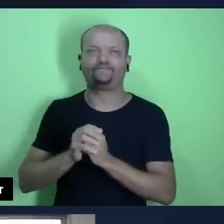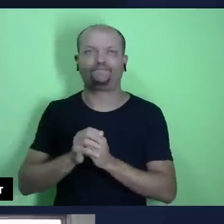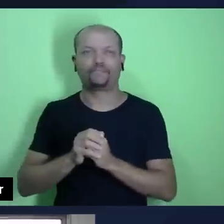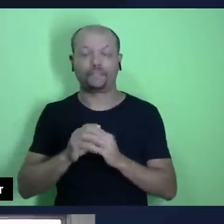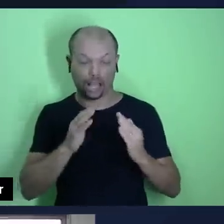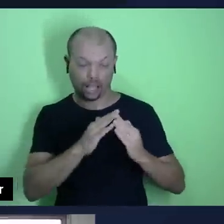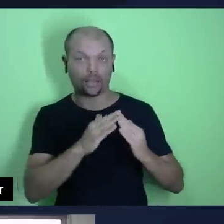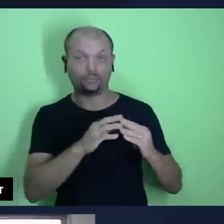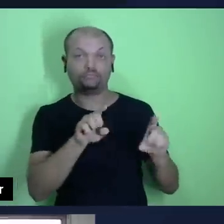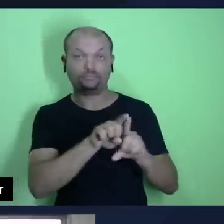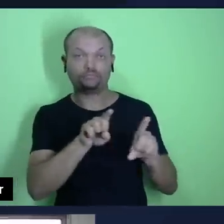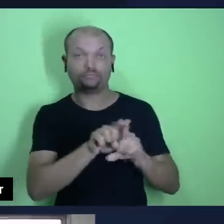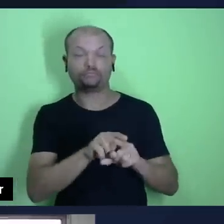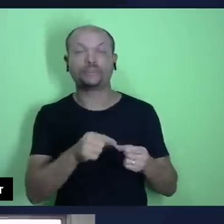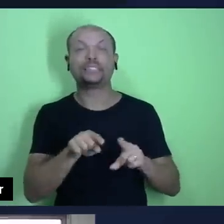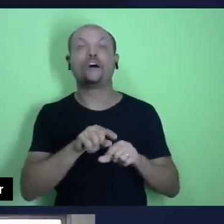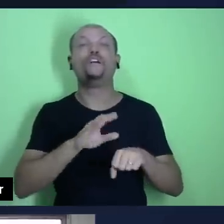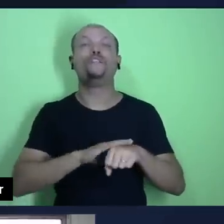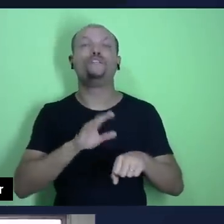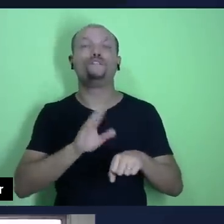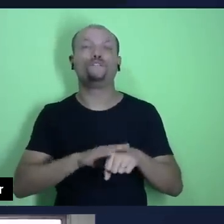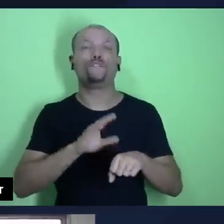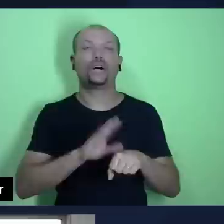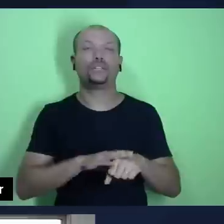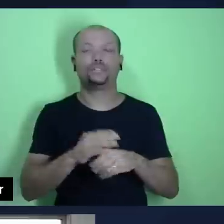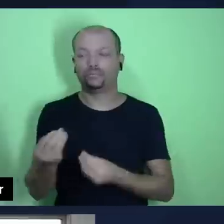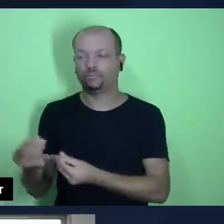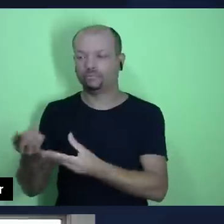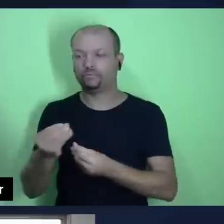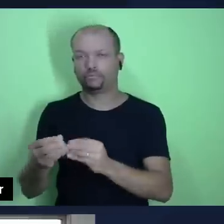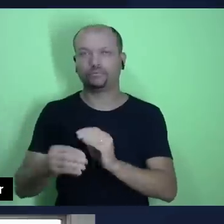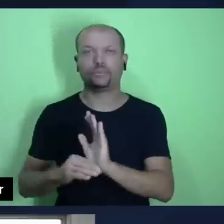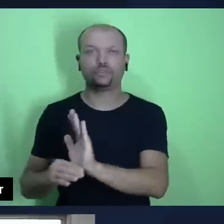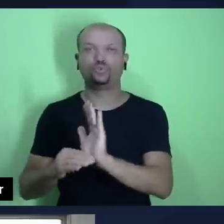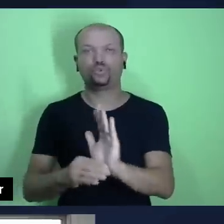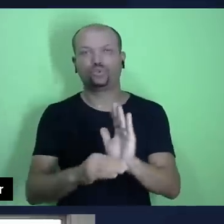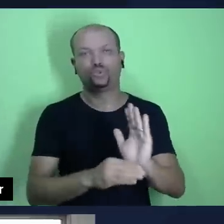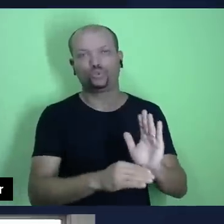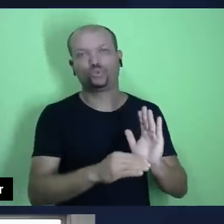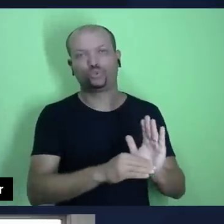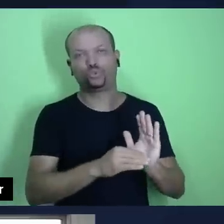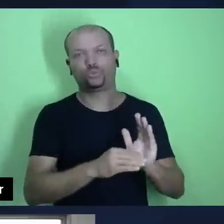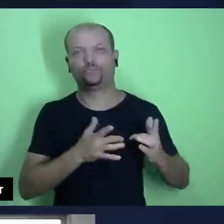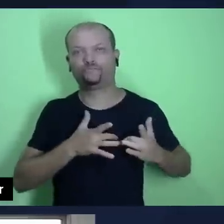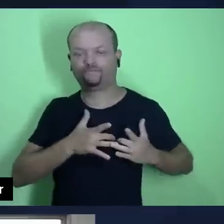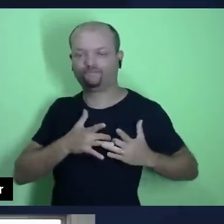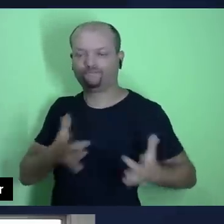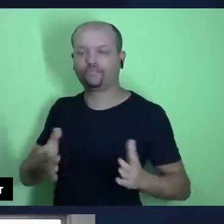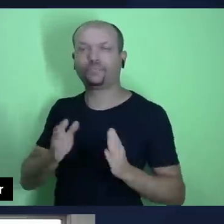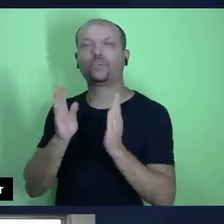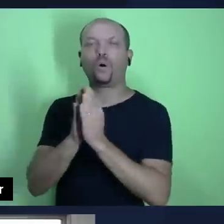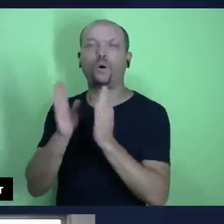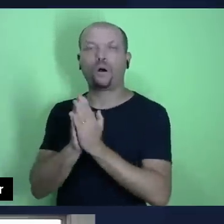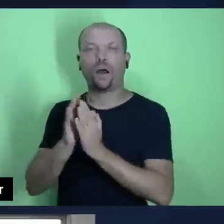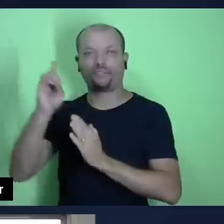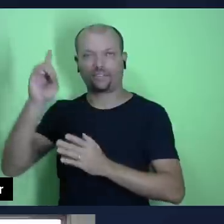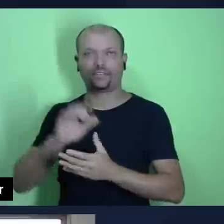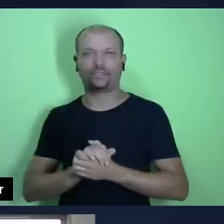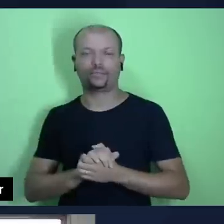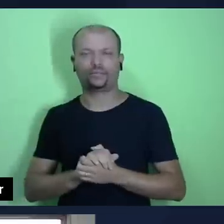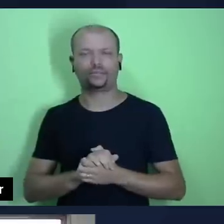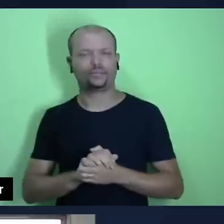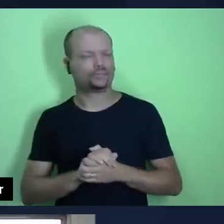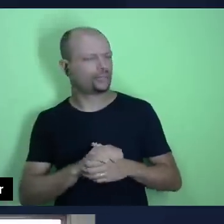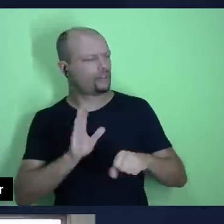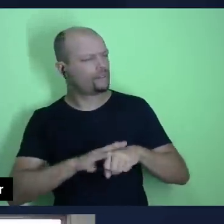e que fazia muitas esmolas ao povo e de contínuo orava a Deus. O que me chamou atenção aqui